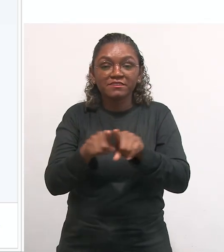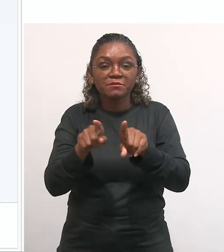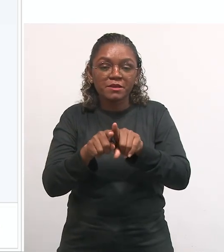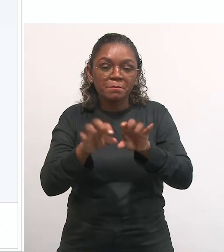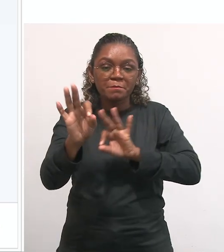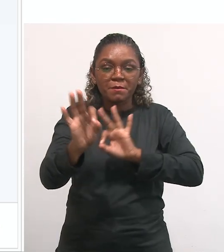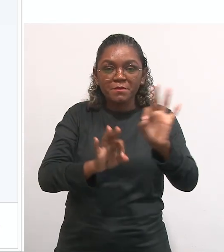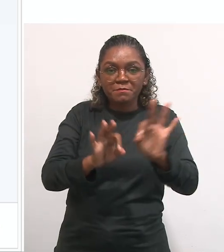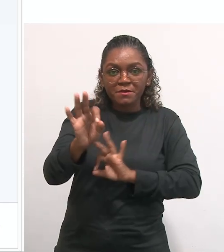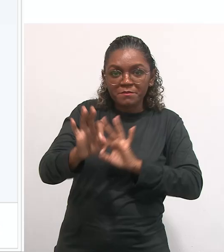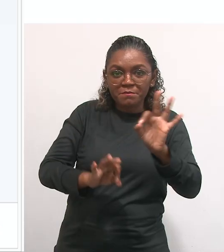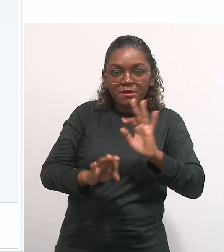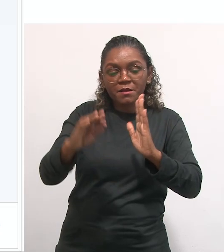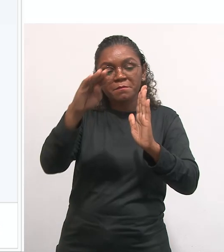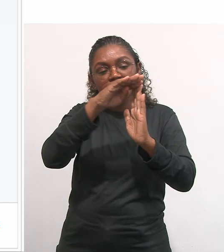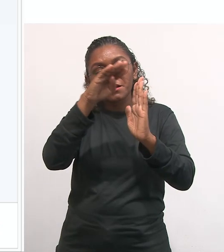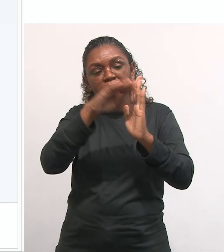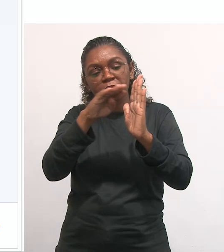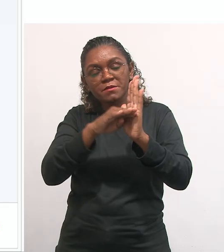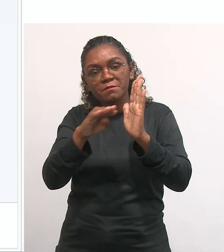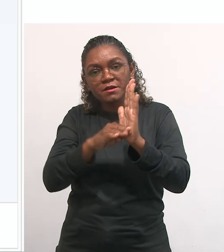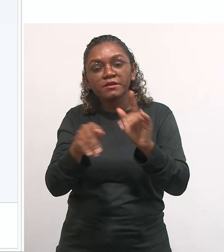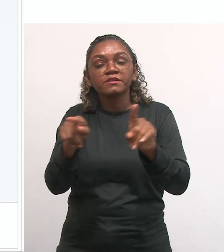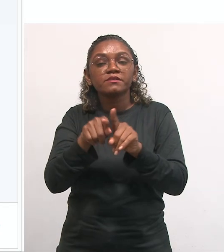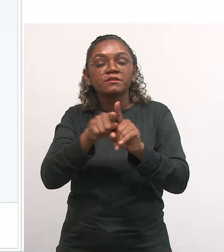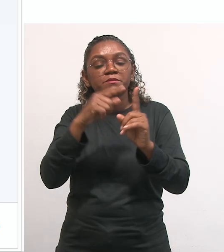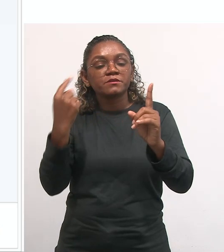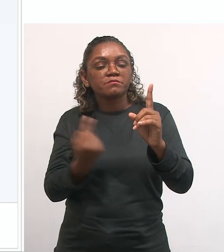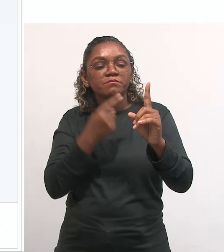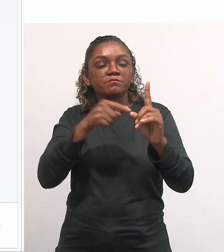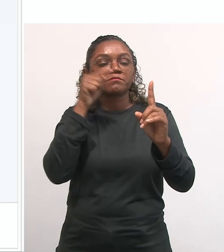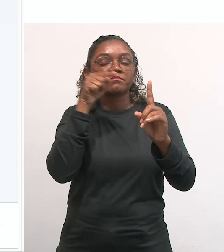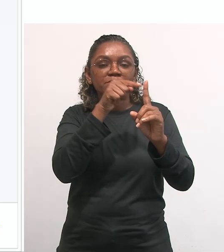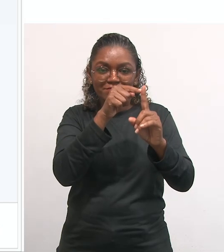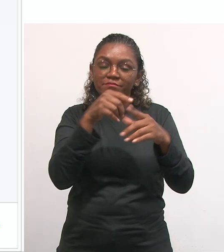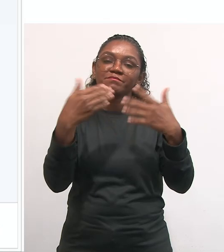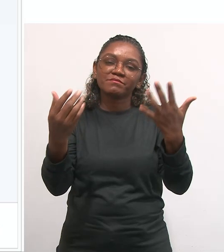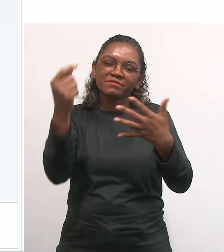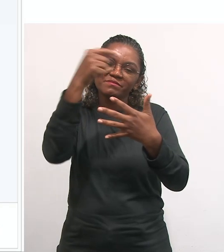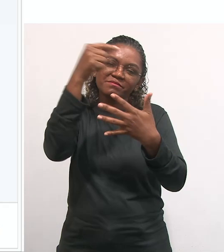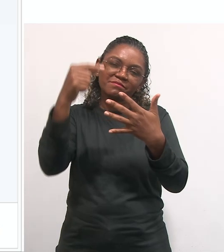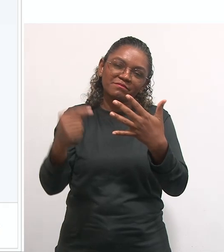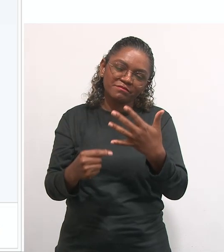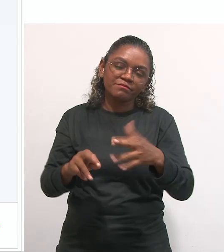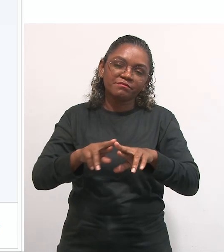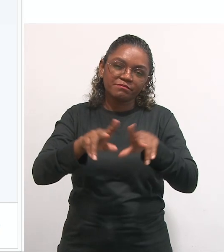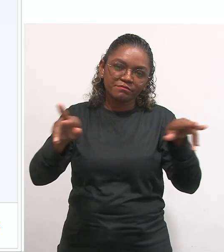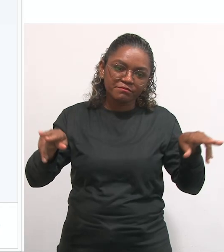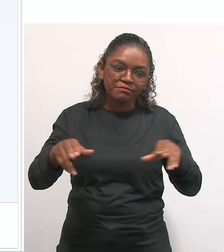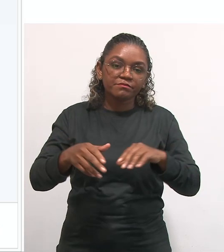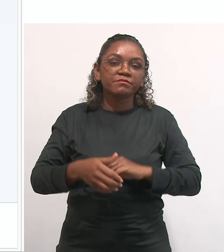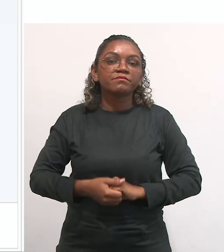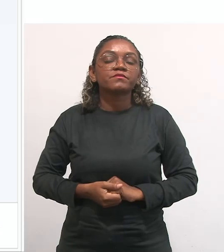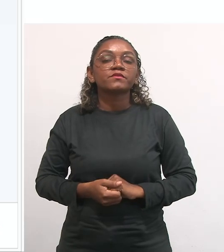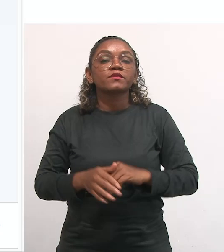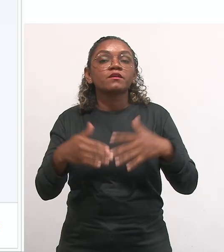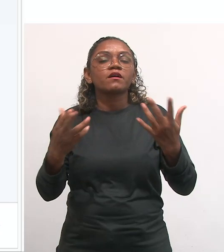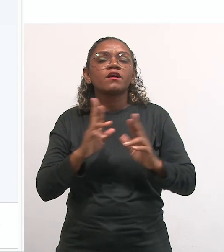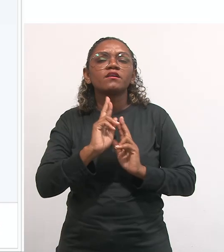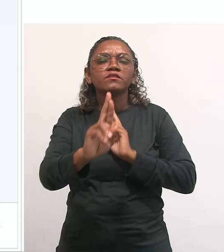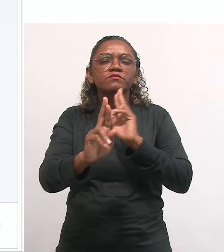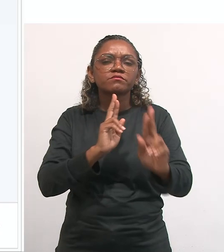também planejar, estabelecer objetivos e etc. Daí os critérios de avaliação que